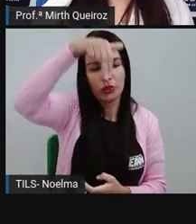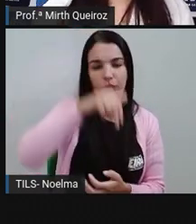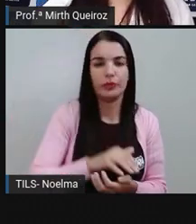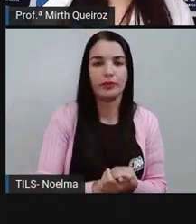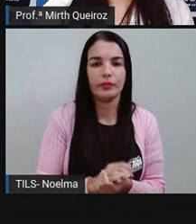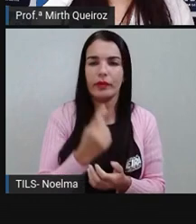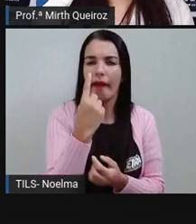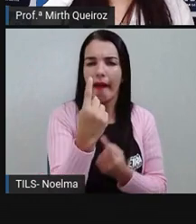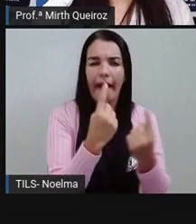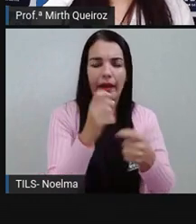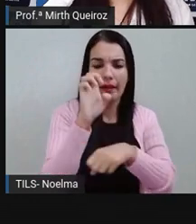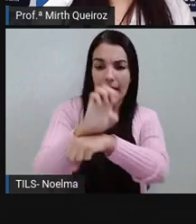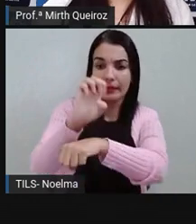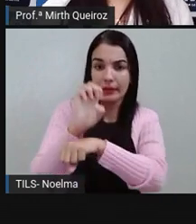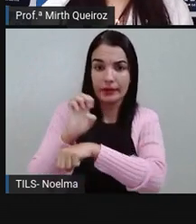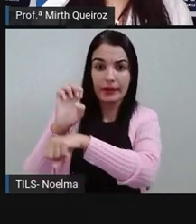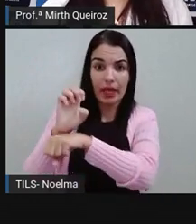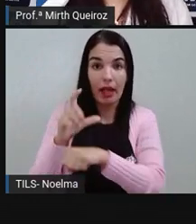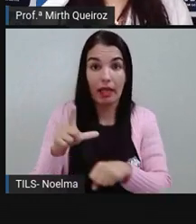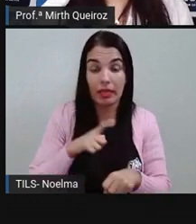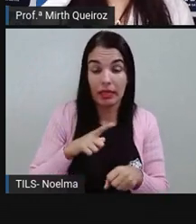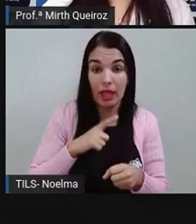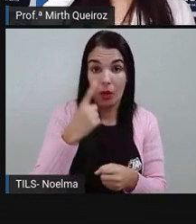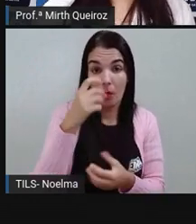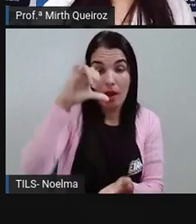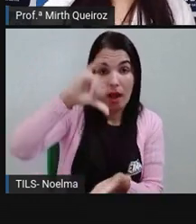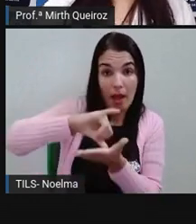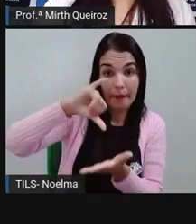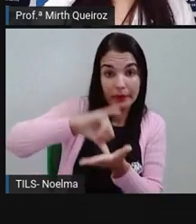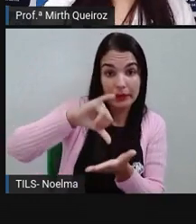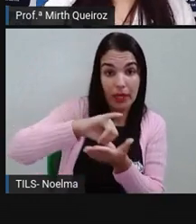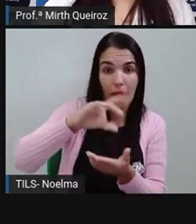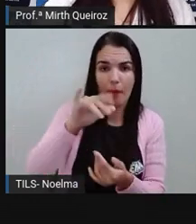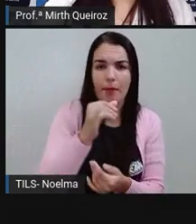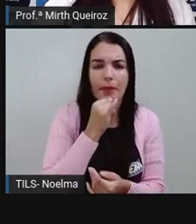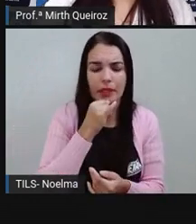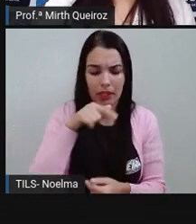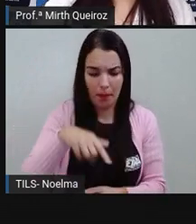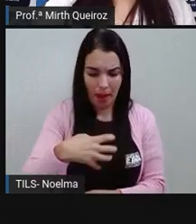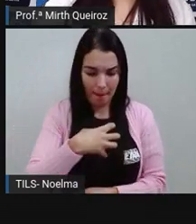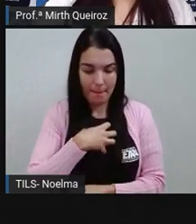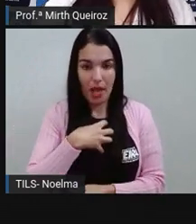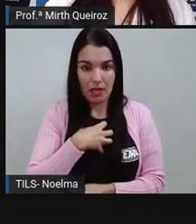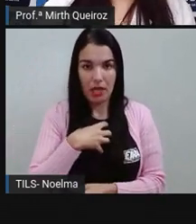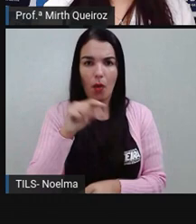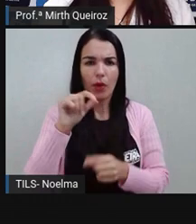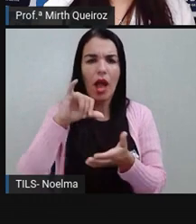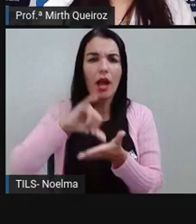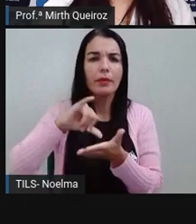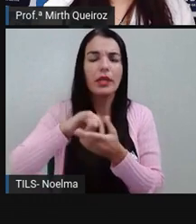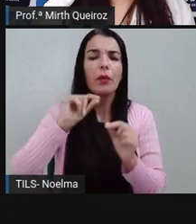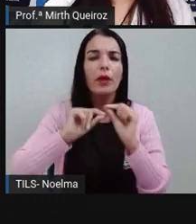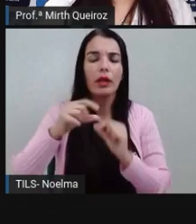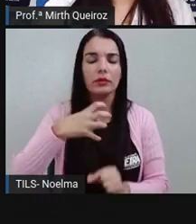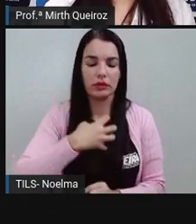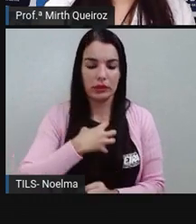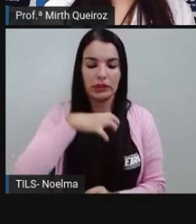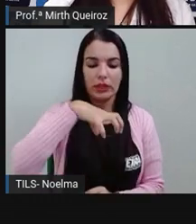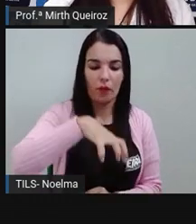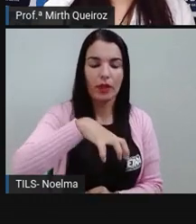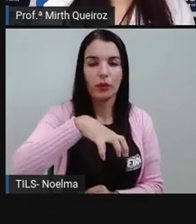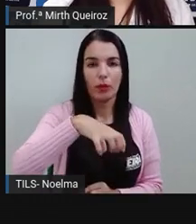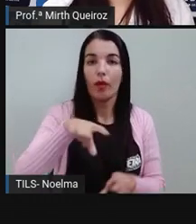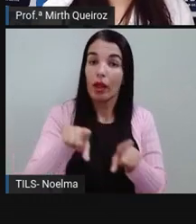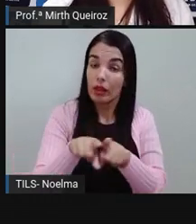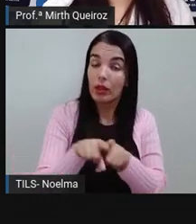Cada estado, ele tem uma capital. Por exemplo, o nosso estado, a Bahia, capital a gente sabe que é Salvador. Os outros estados